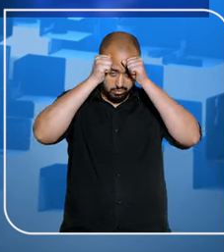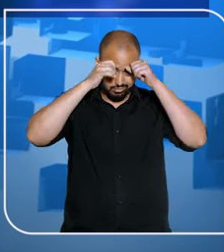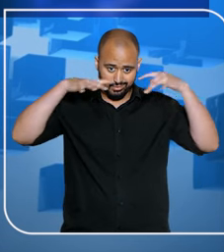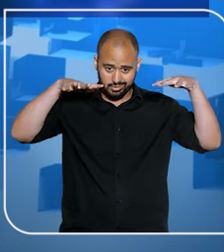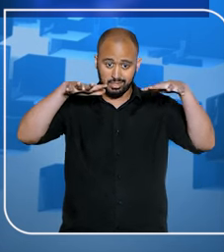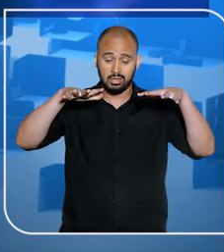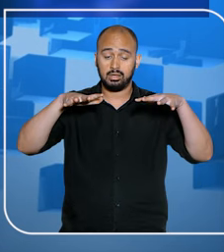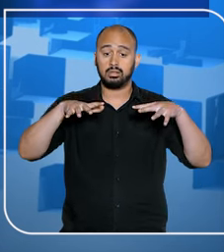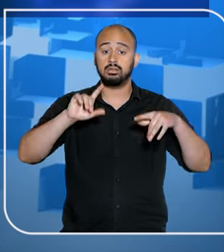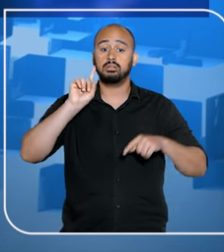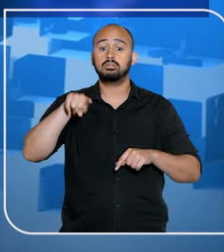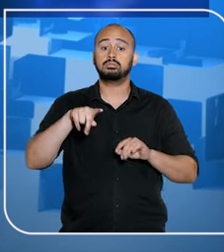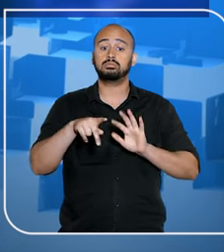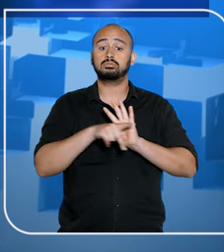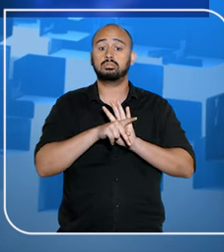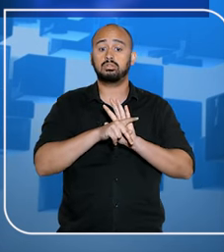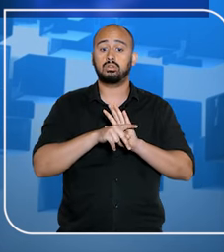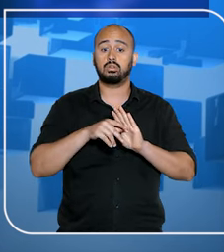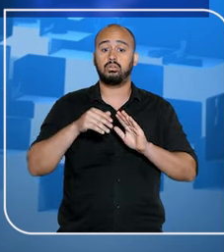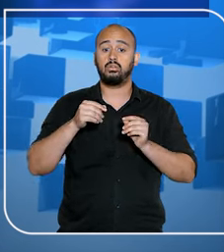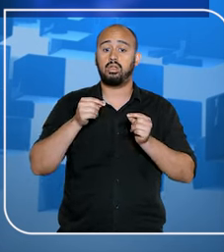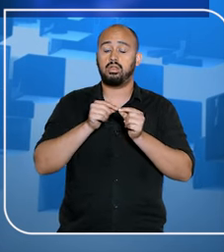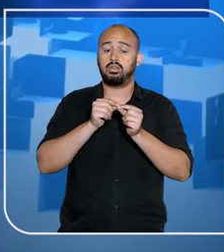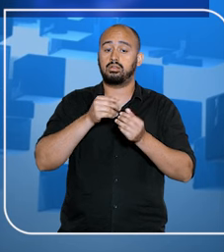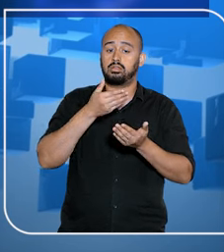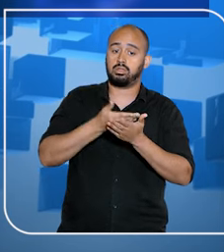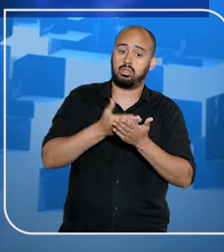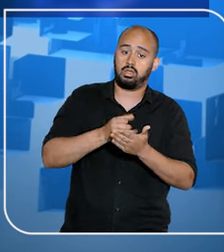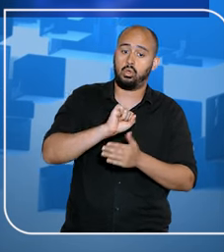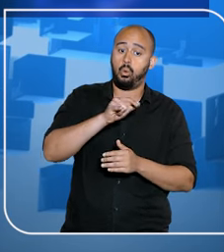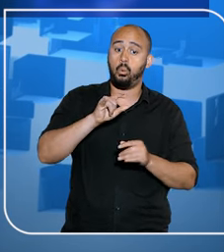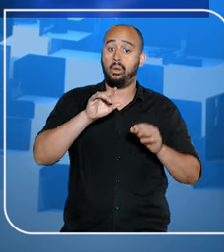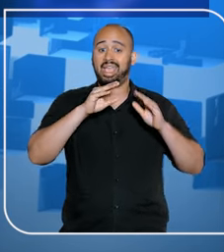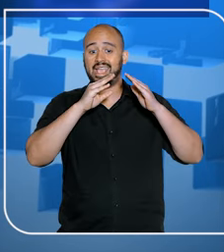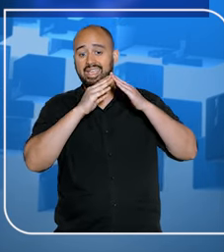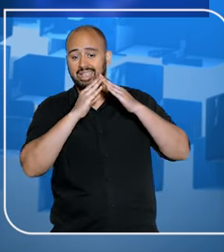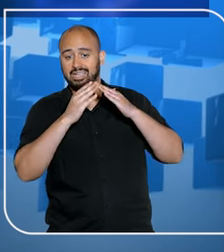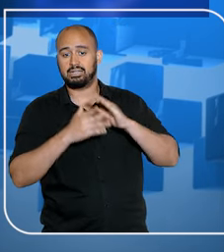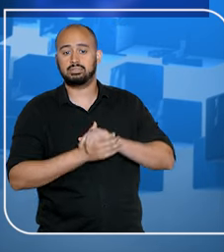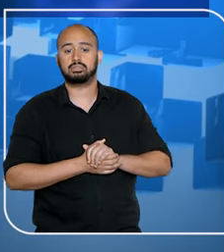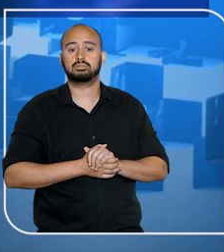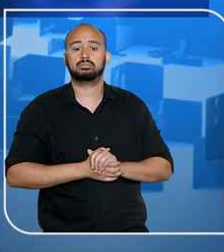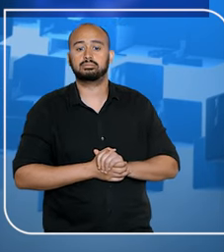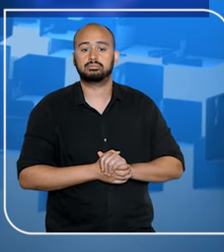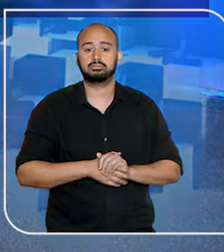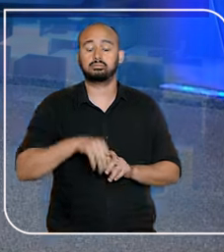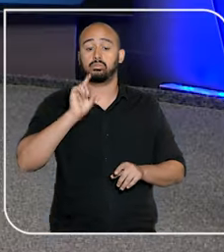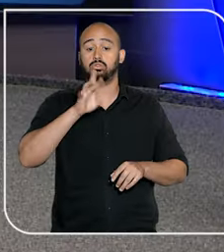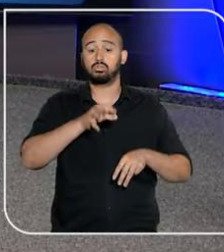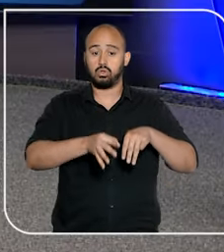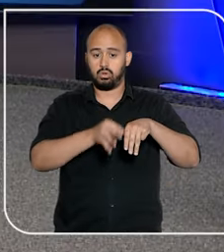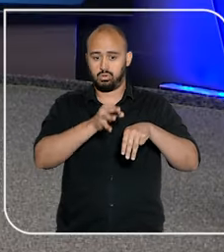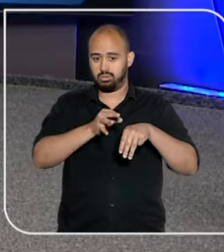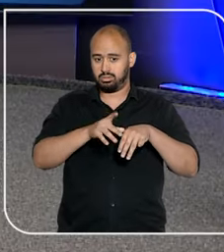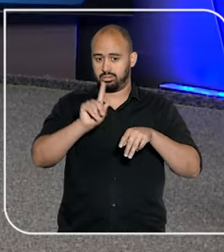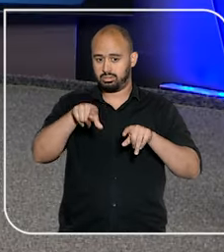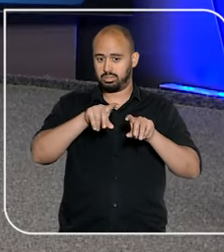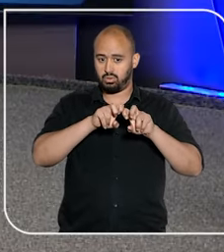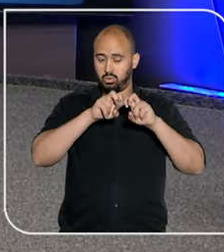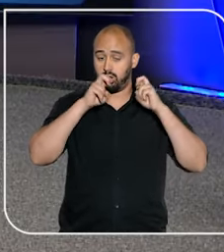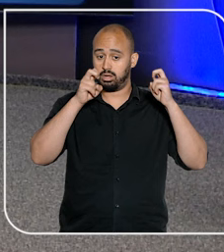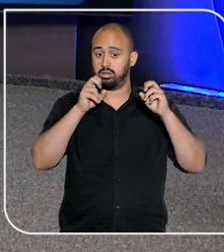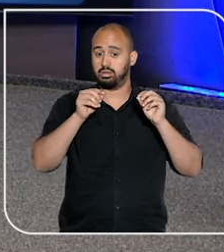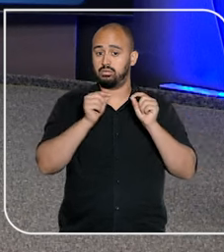para autismo quando elas forem realizadas em ambiente escolar ou domiciliar. Para os ministros,